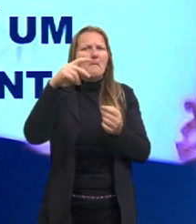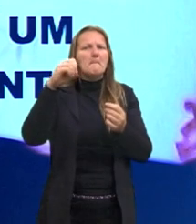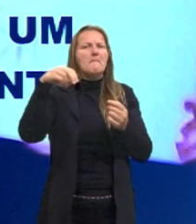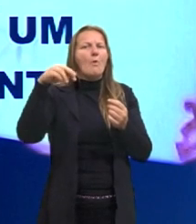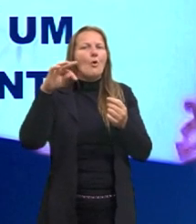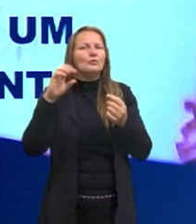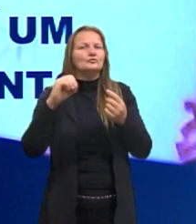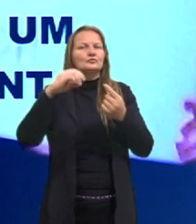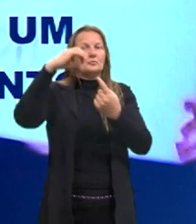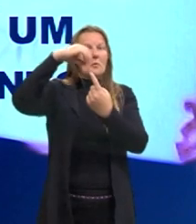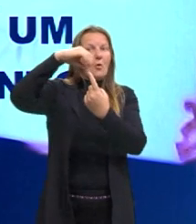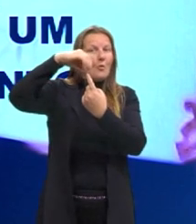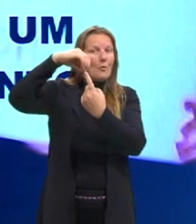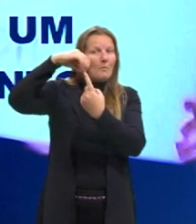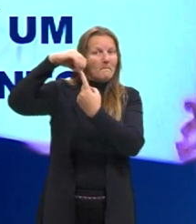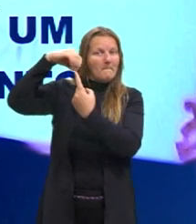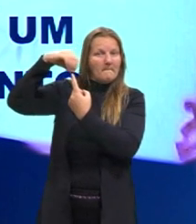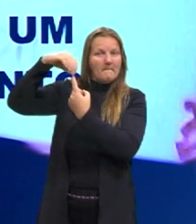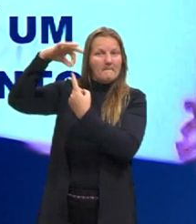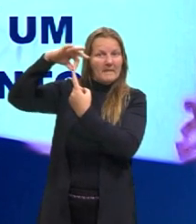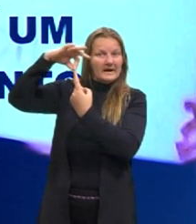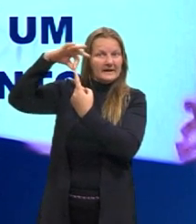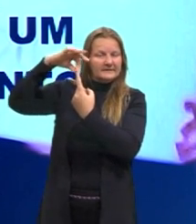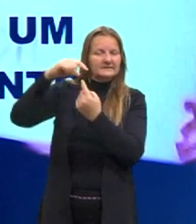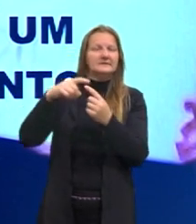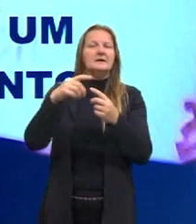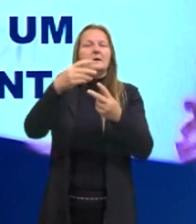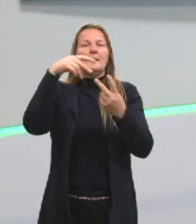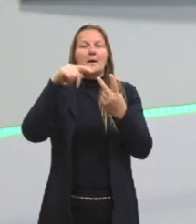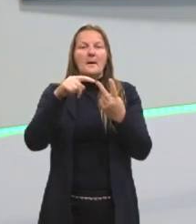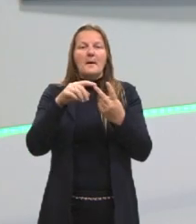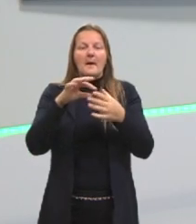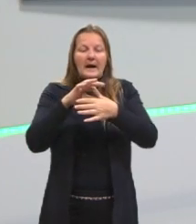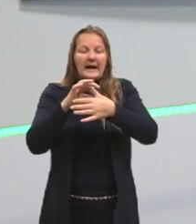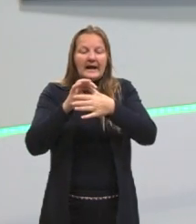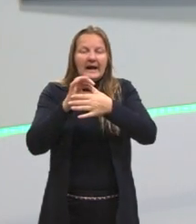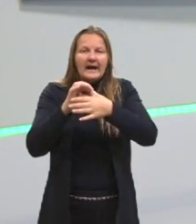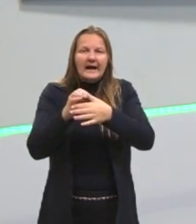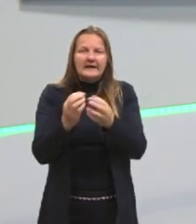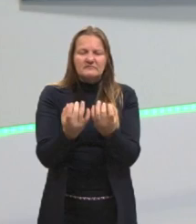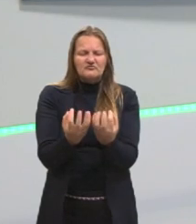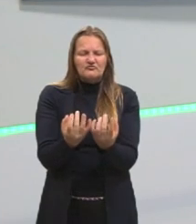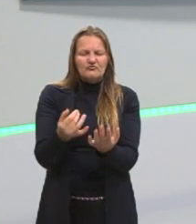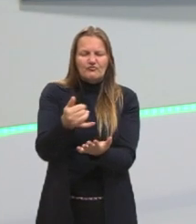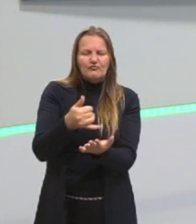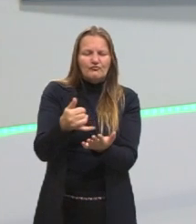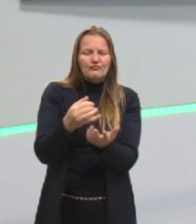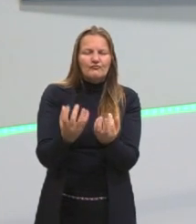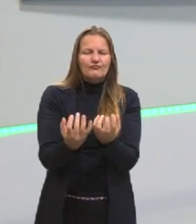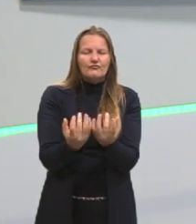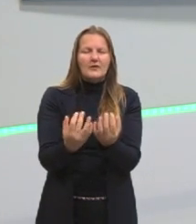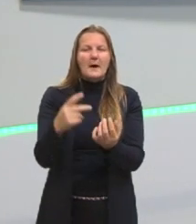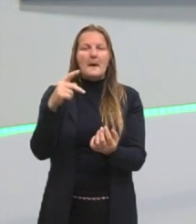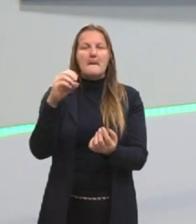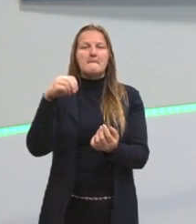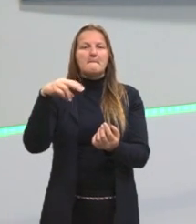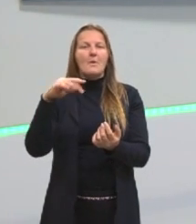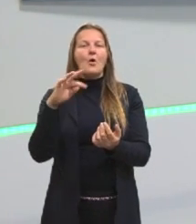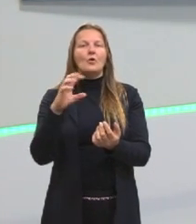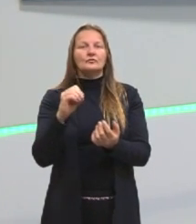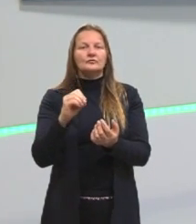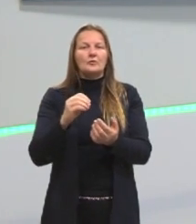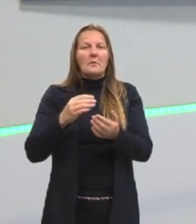sobre de que ponto estamos falando para essa redação, nota mil, a gente tem um meme de uma